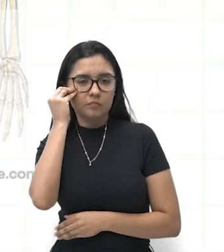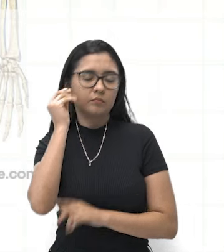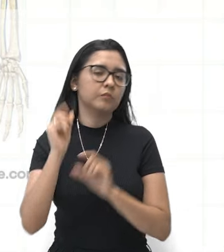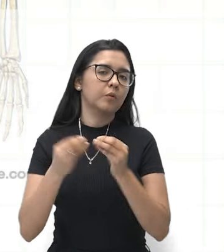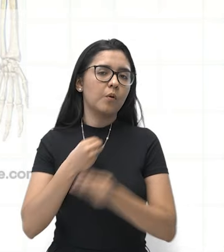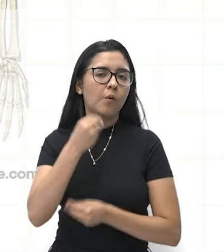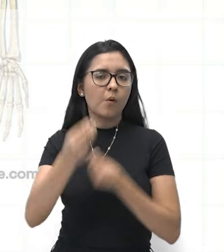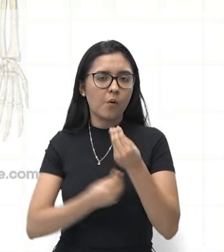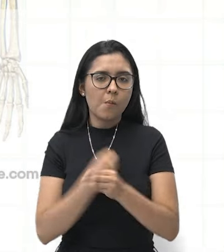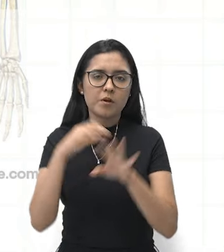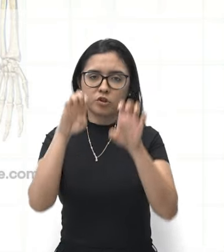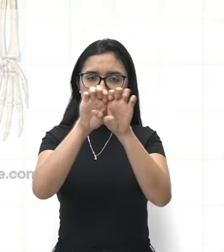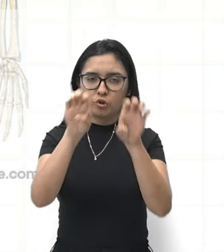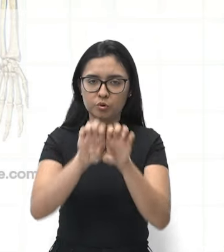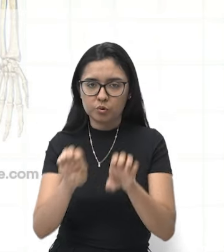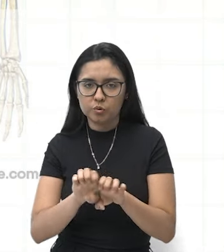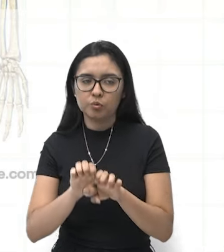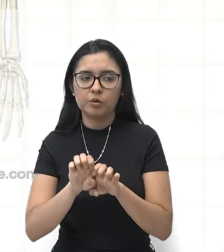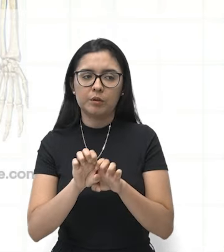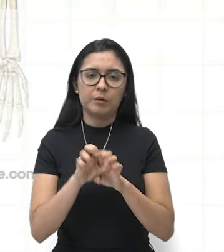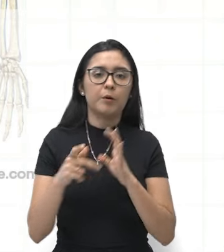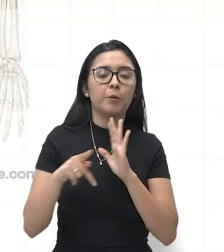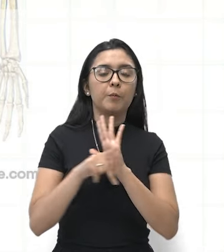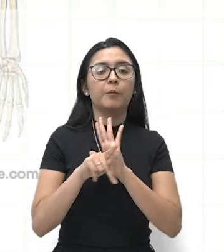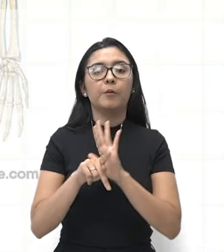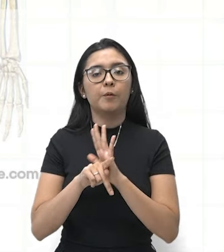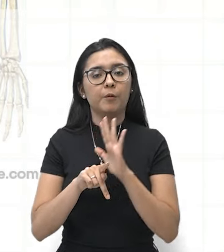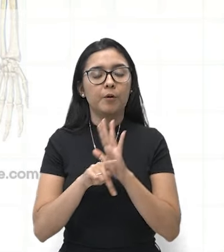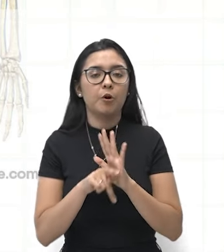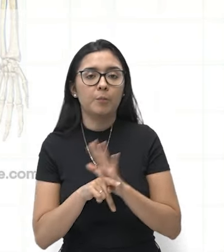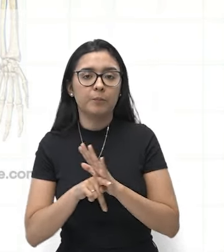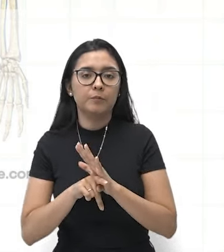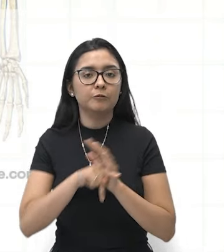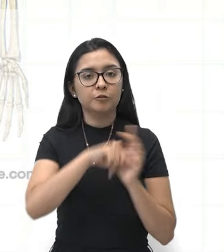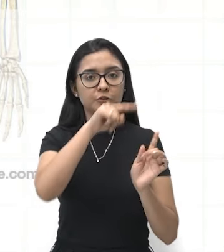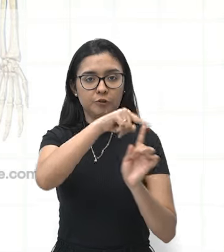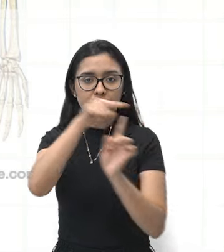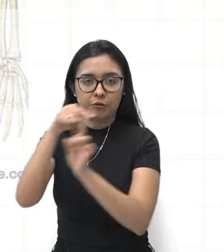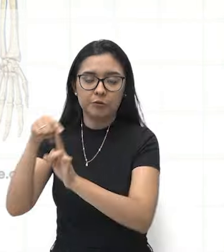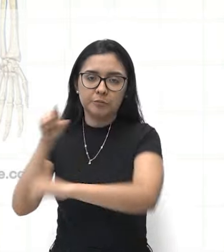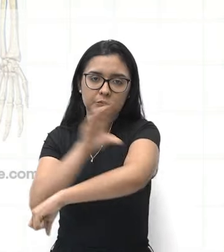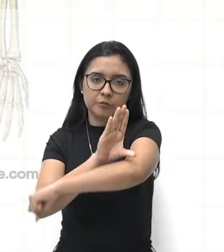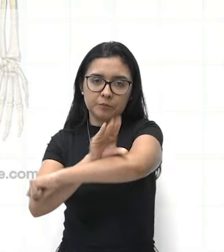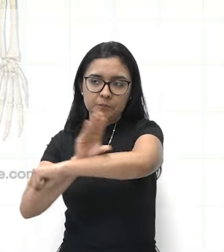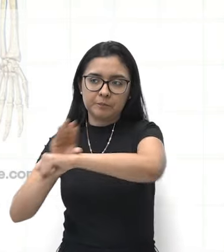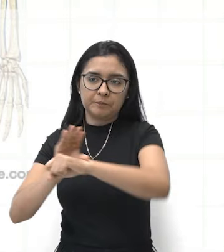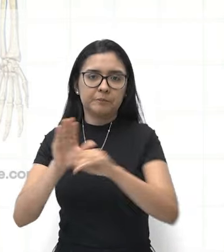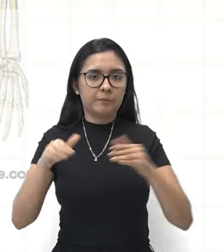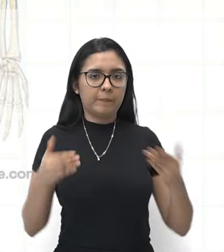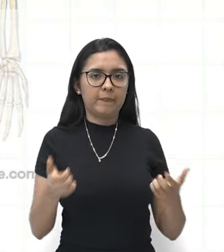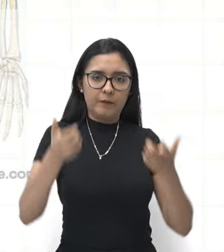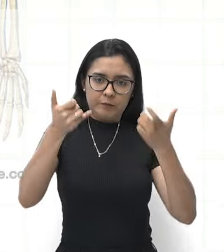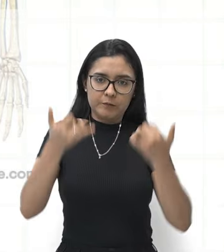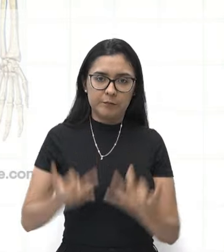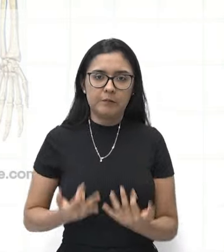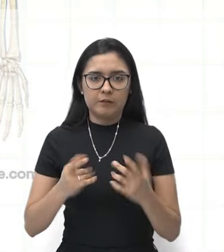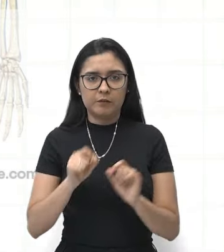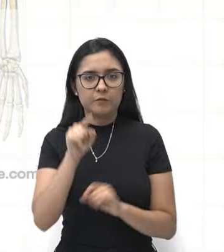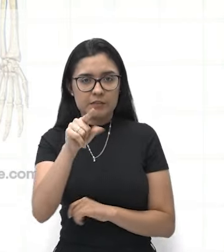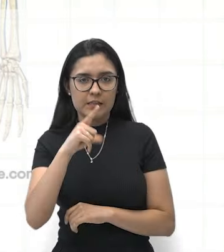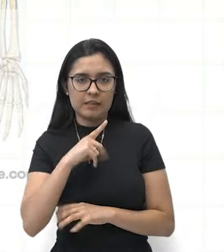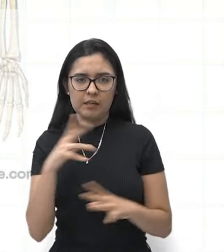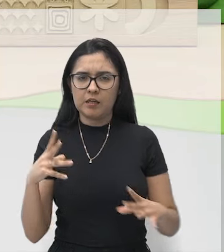dividido os nossos grupos musculares. A professora falou aí que você tem